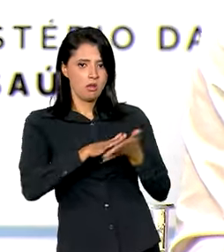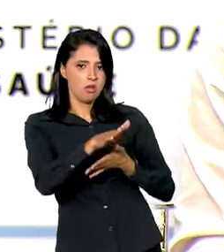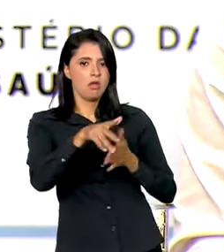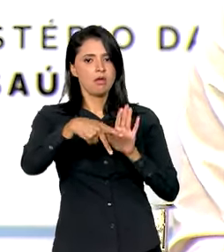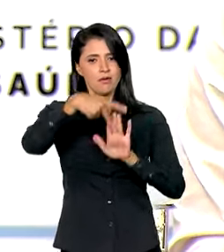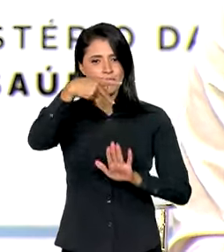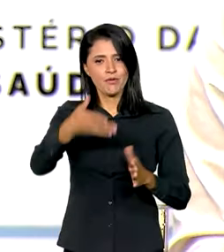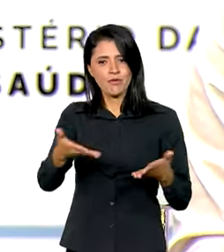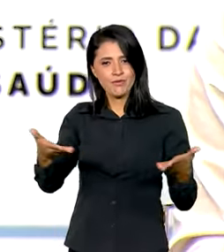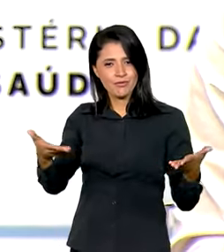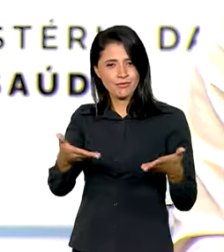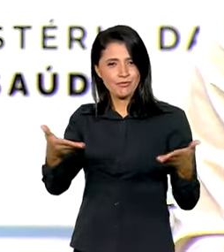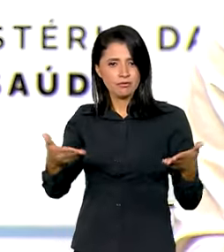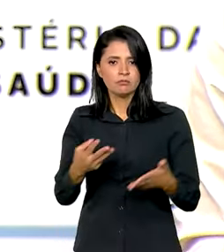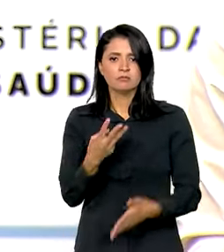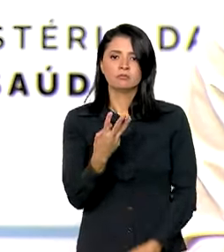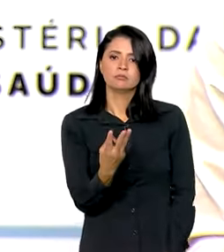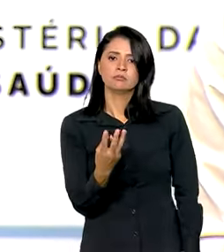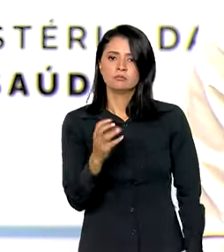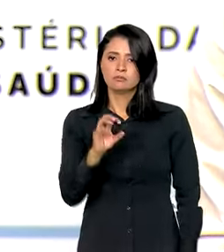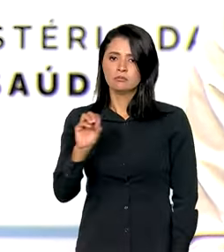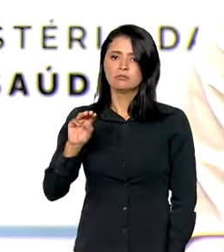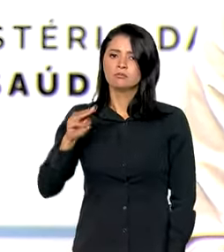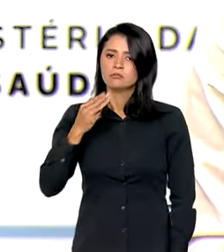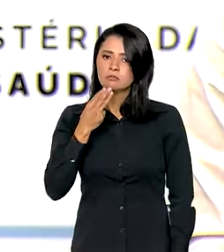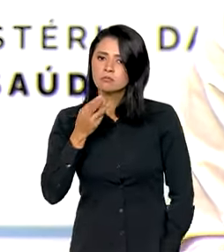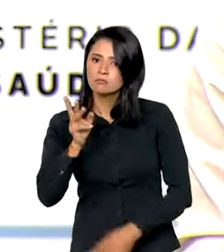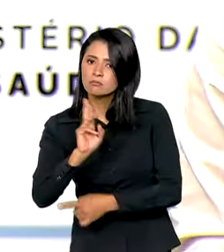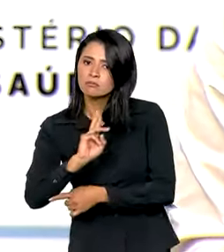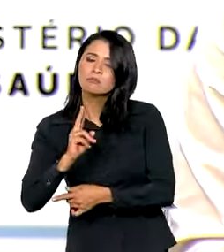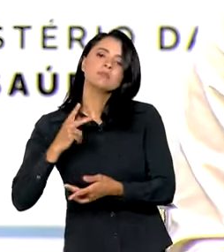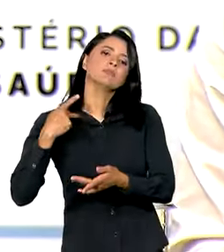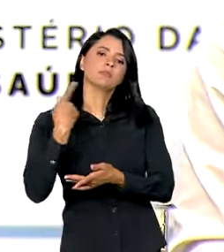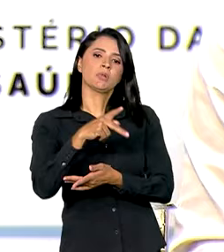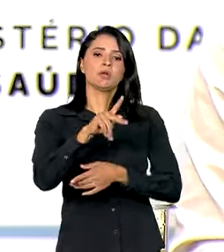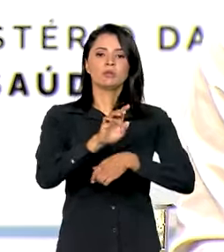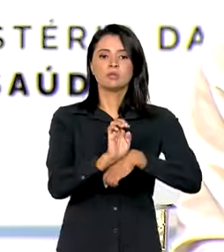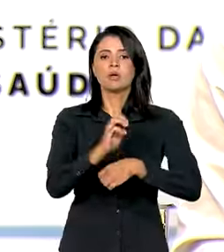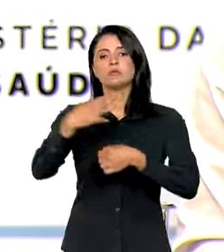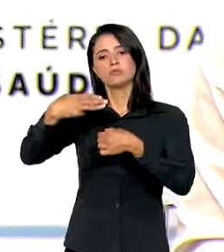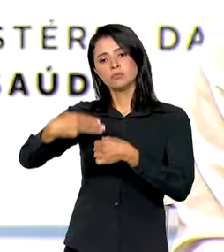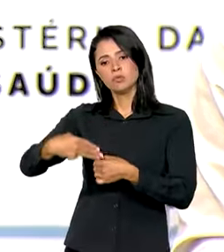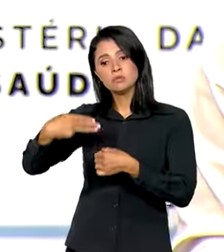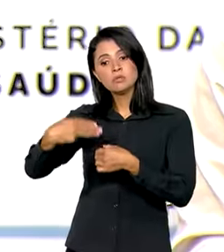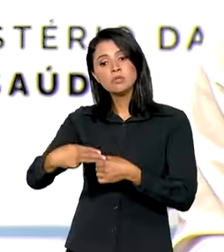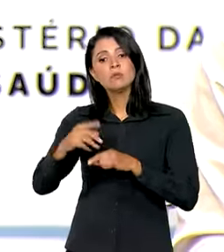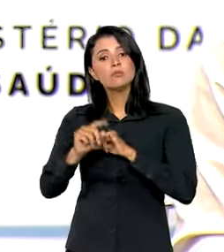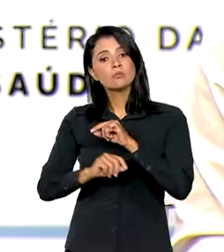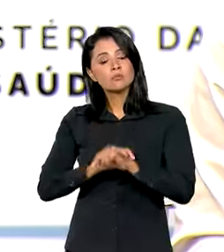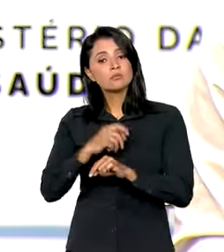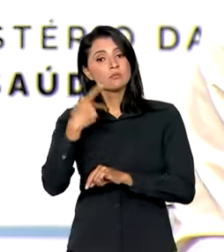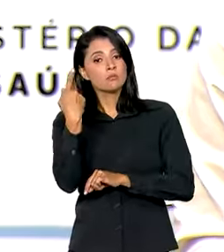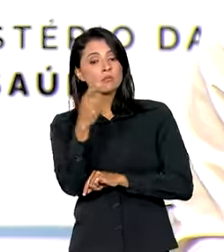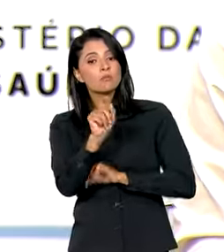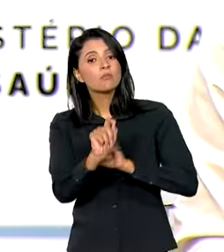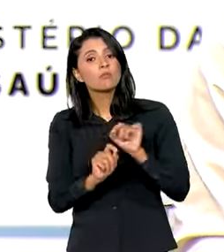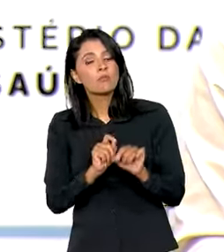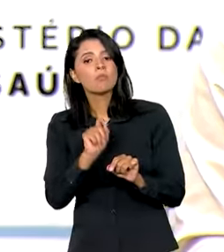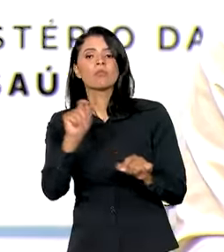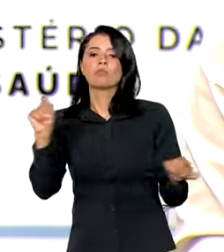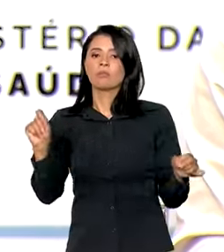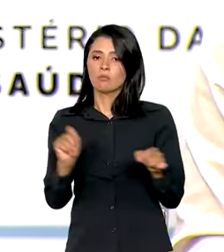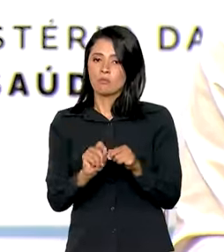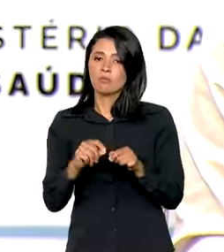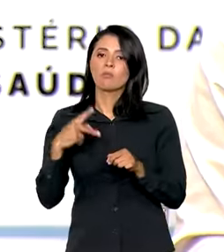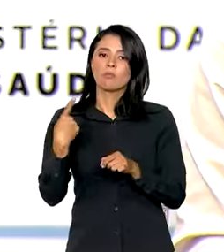publicada hoje, 300 milhões de reais para estados e municípios para especificamente fazer